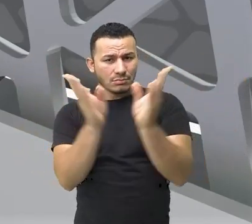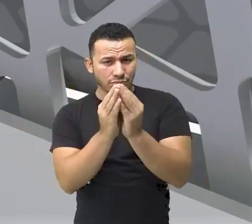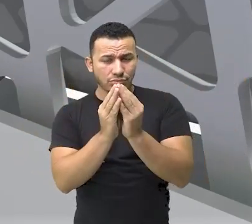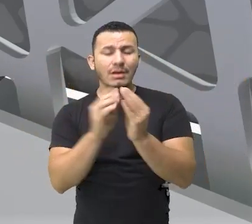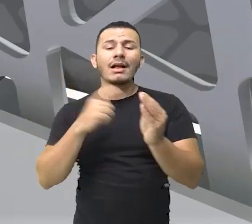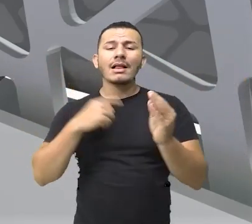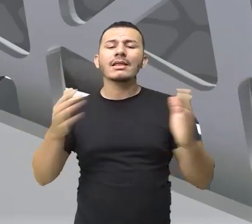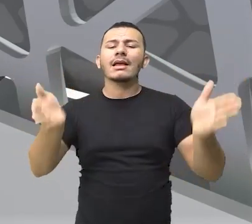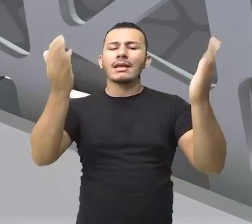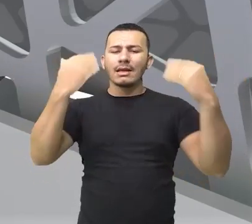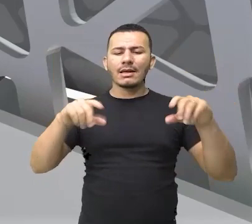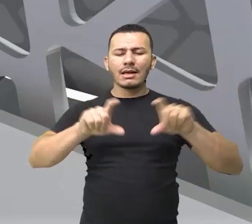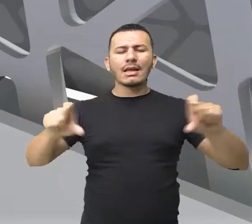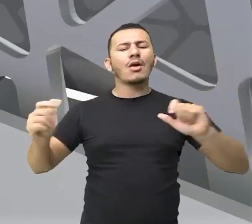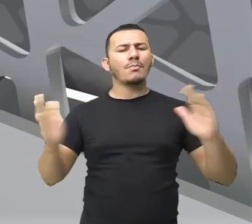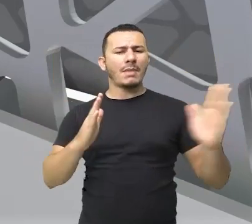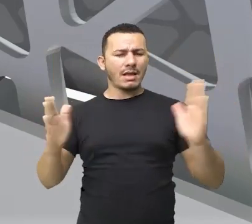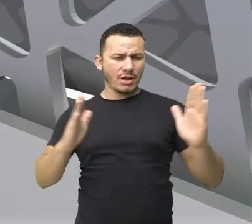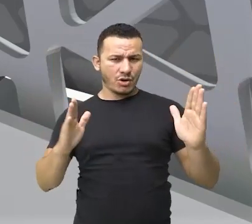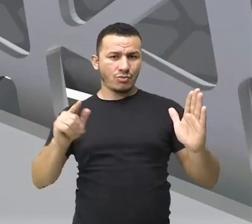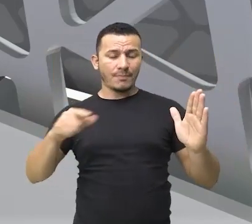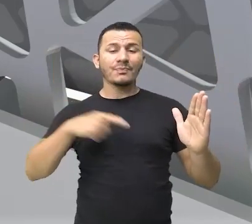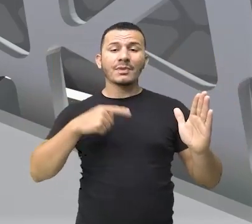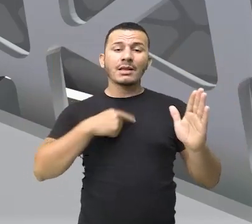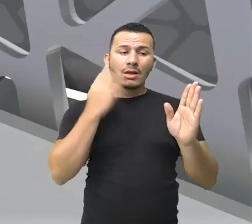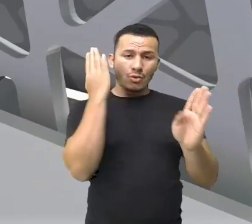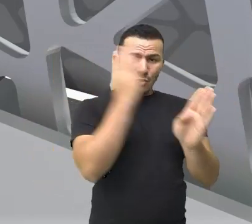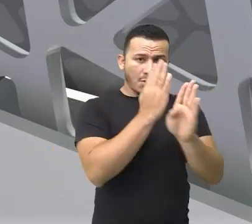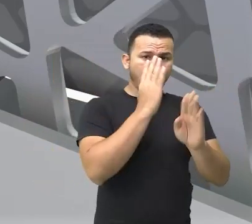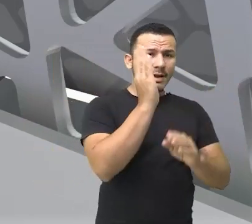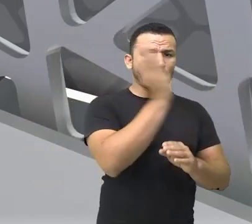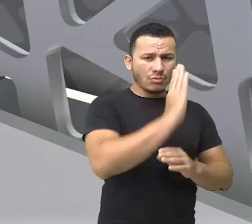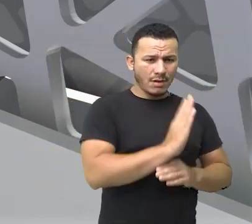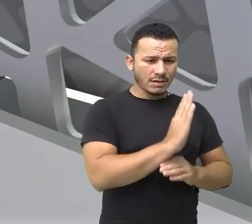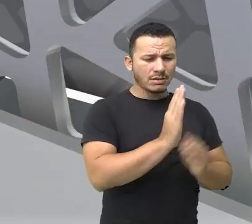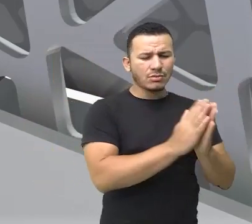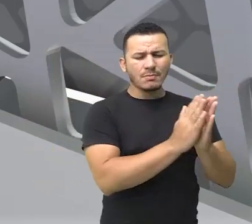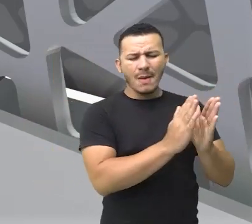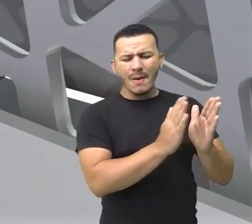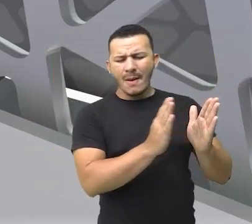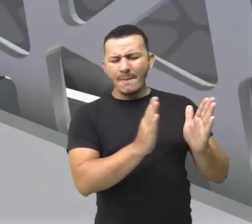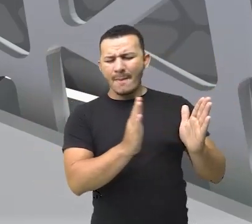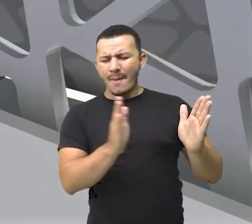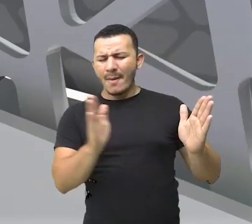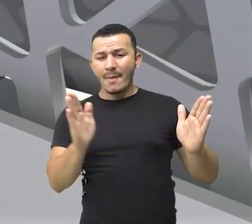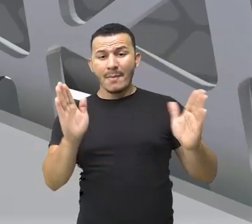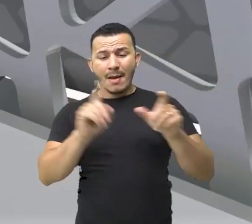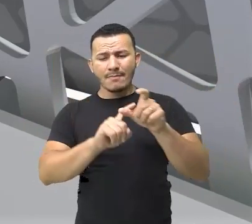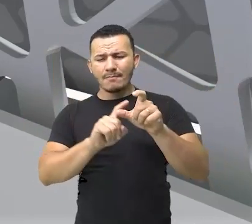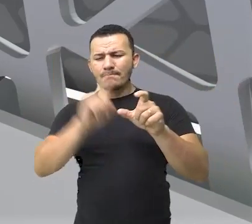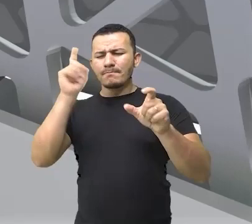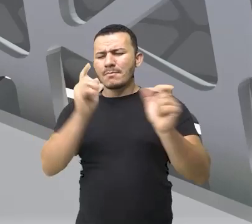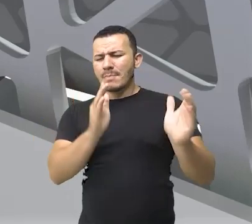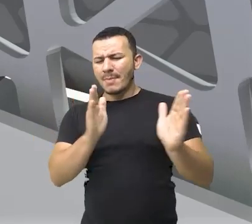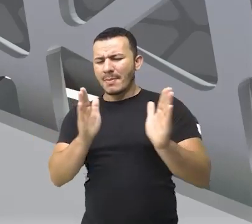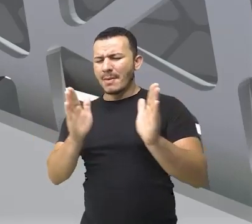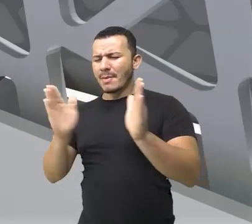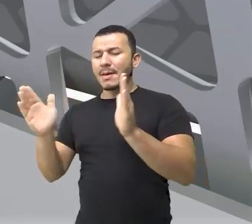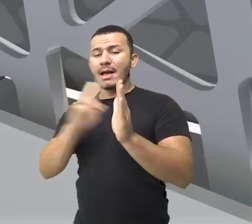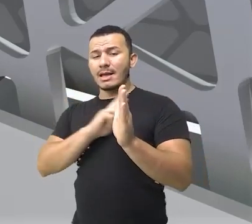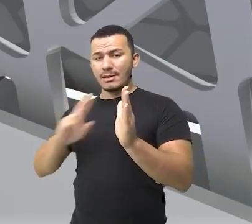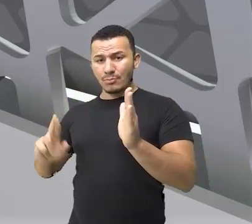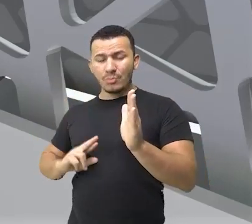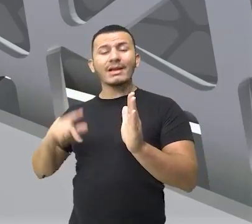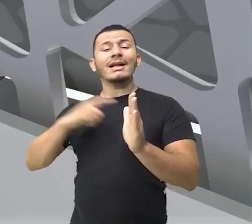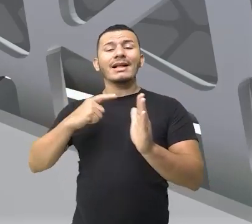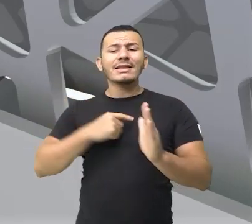ele faz uma linha temporal. Então, ele parte do descobrimento, passando pela independência, pela república, certo? Então, percebam